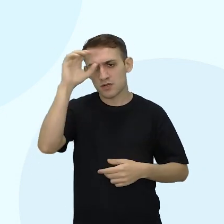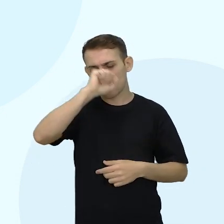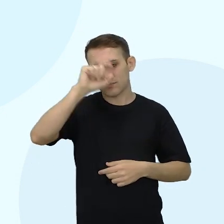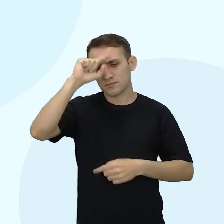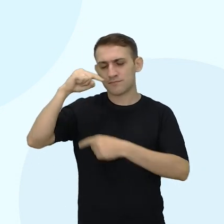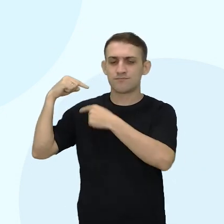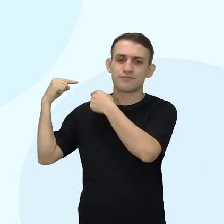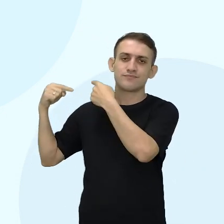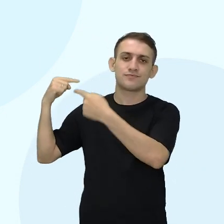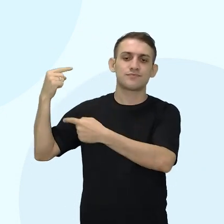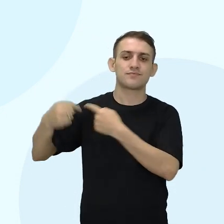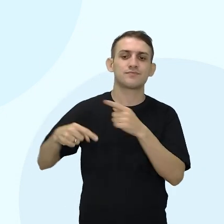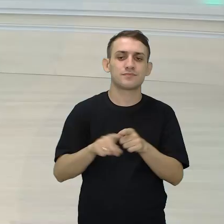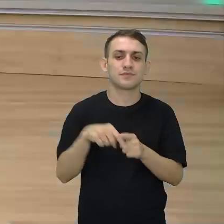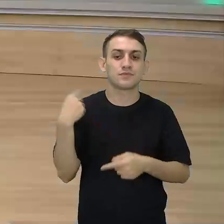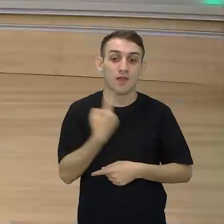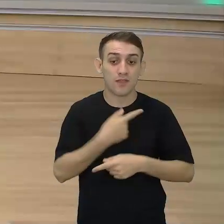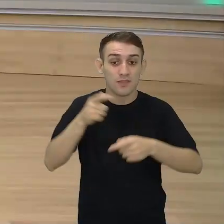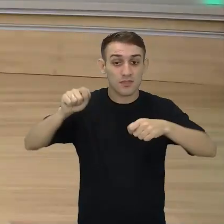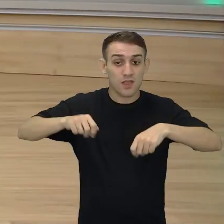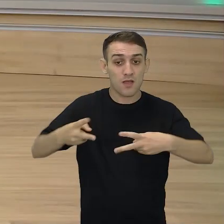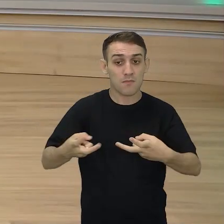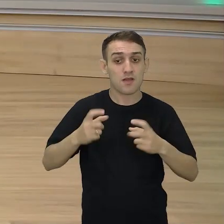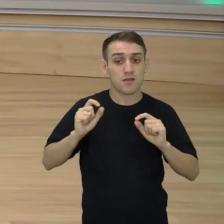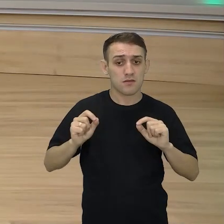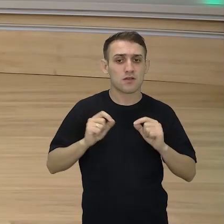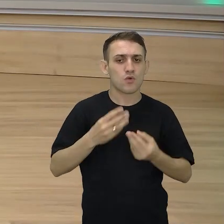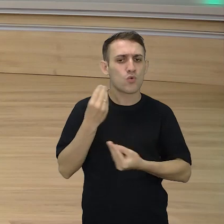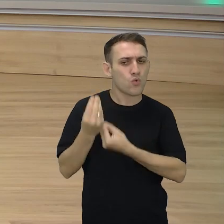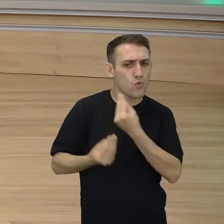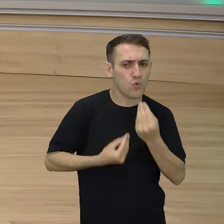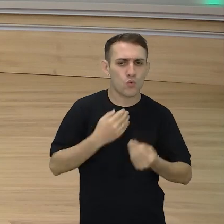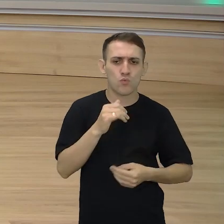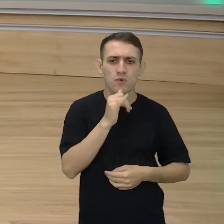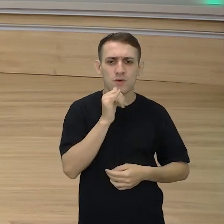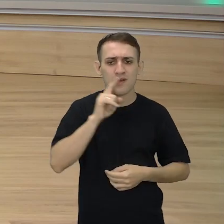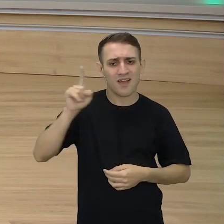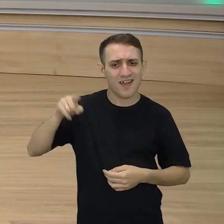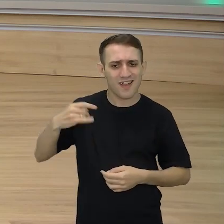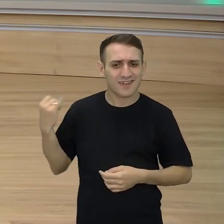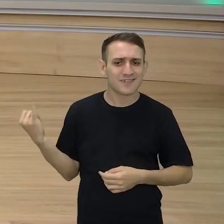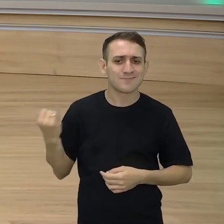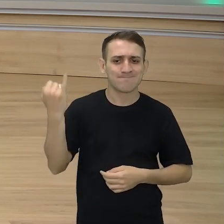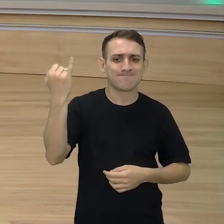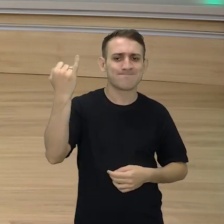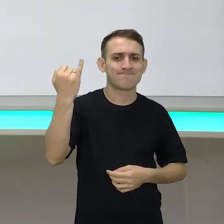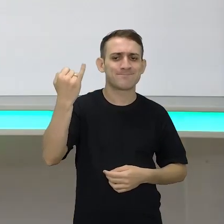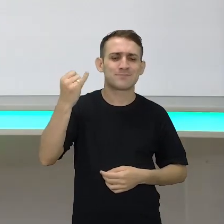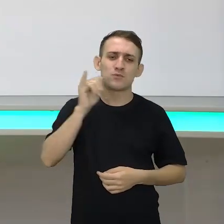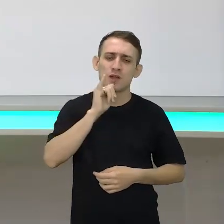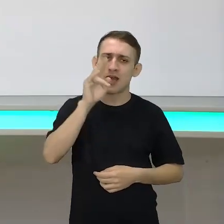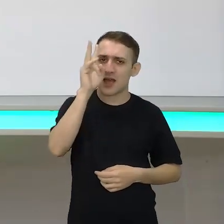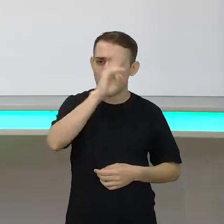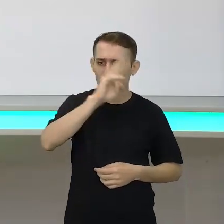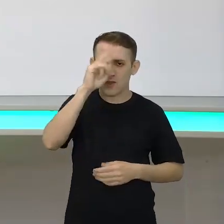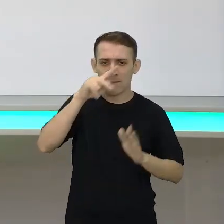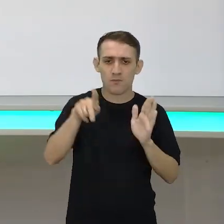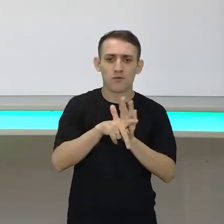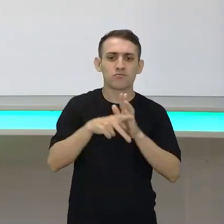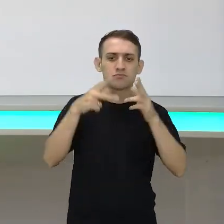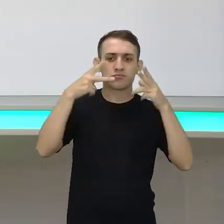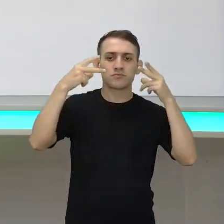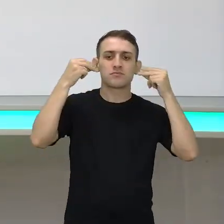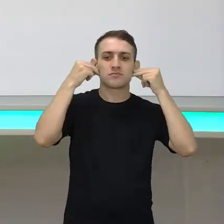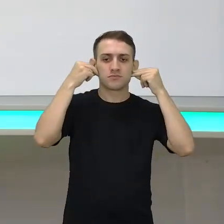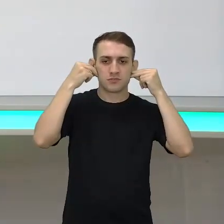geração para geração. Então a gente consegue perceber aí o quanto é importante a história dos indígenas